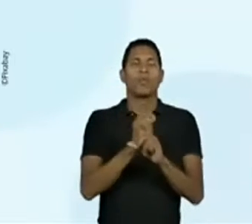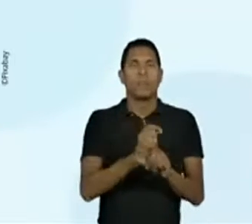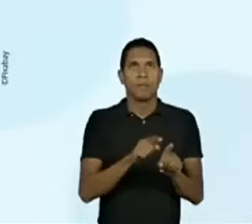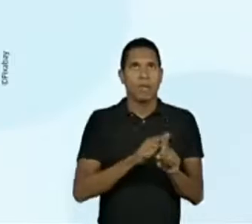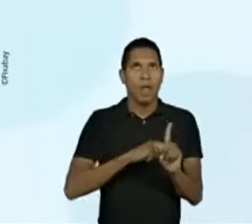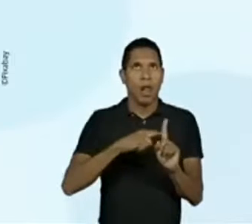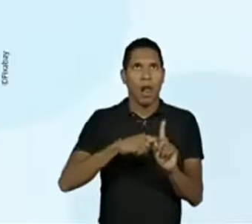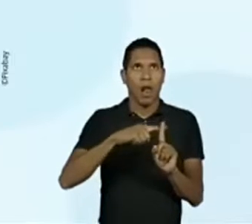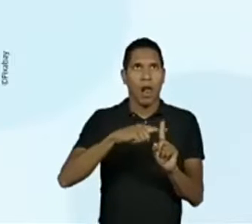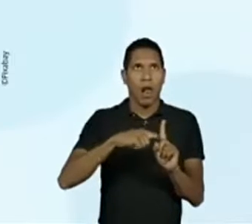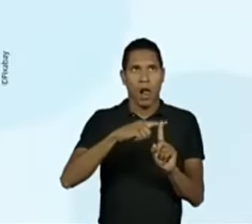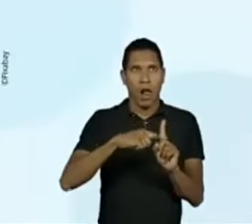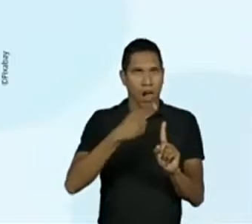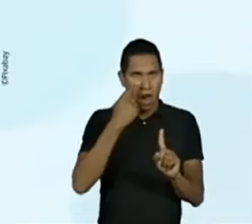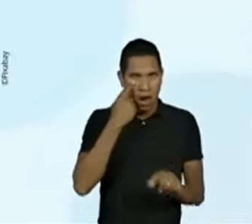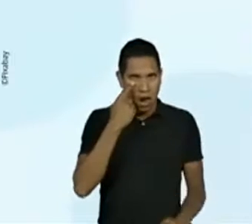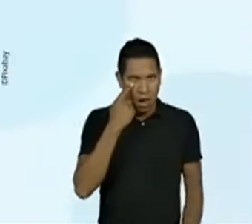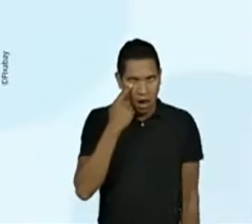ao termômetro que ela encontrou.